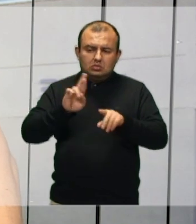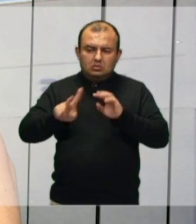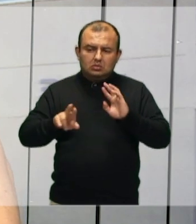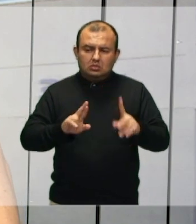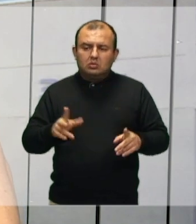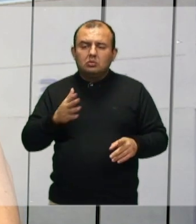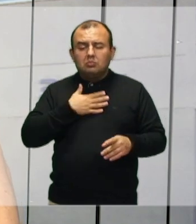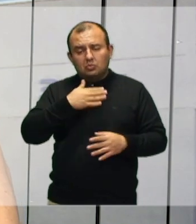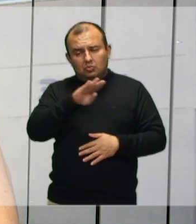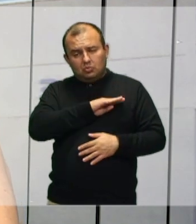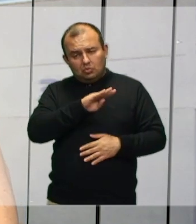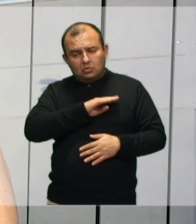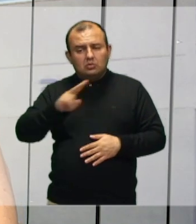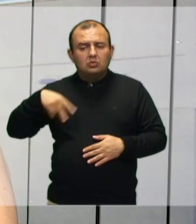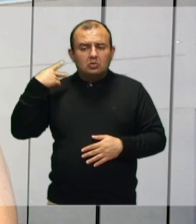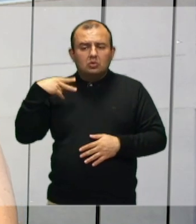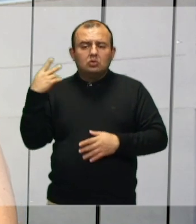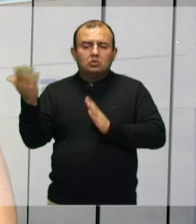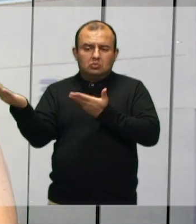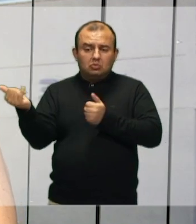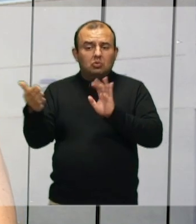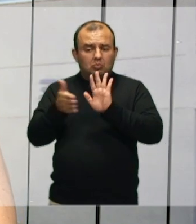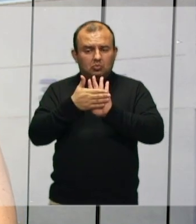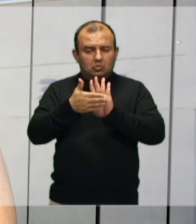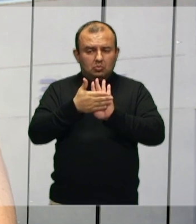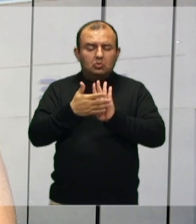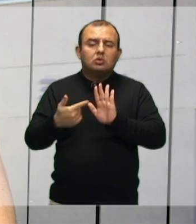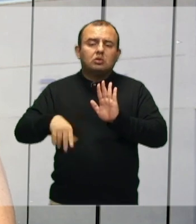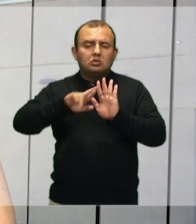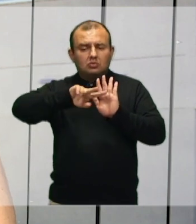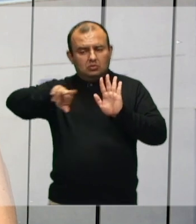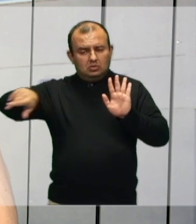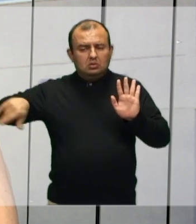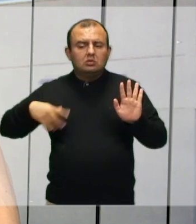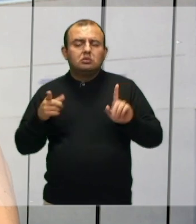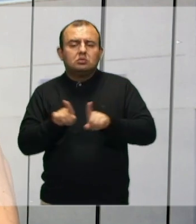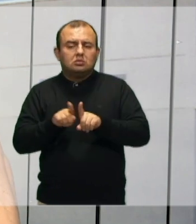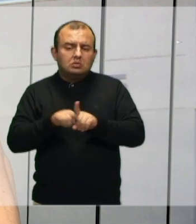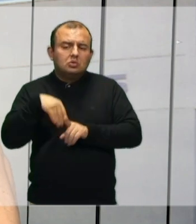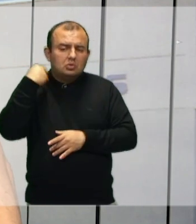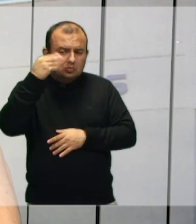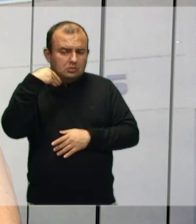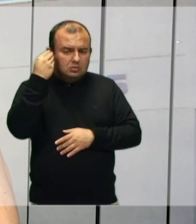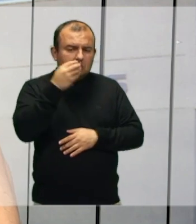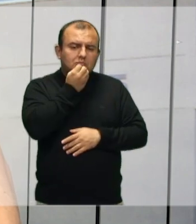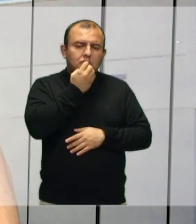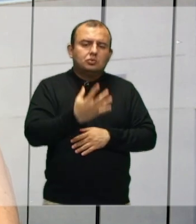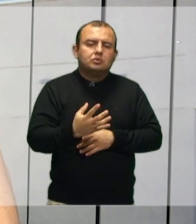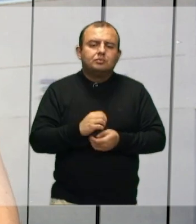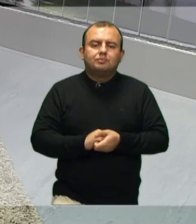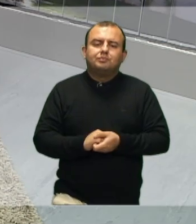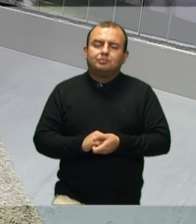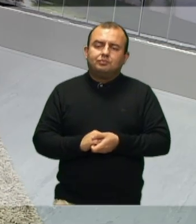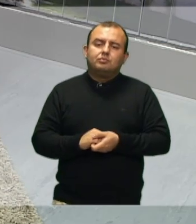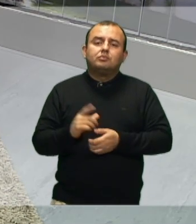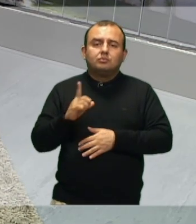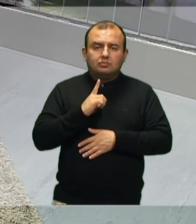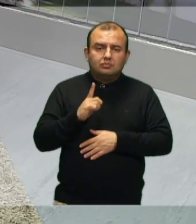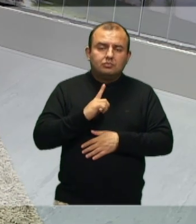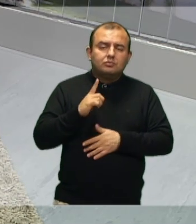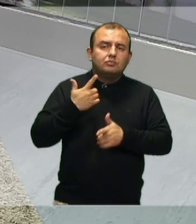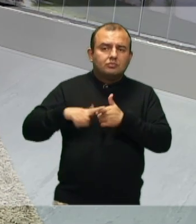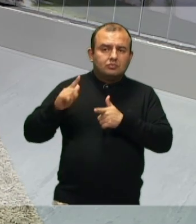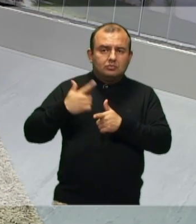meus colegas vereadores mirins propõem. Eles são diversificados, é uma experiência muito boa, realmente. Tem algum